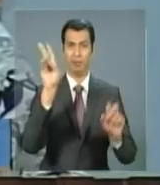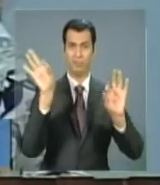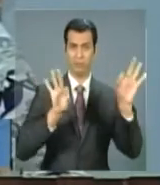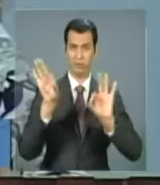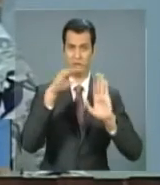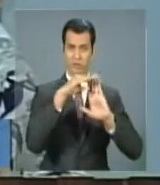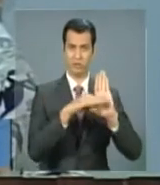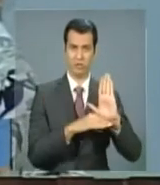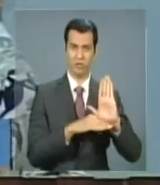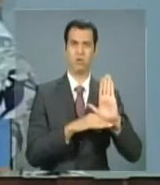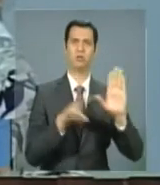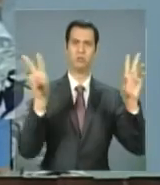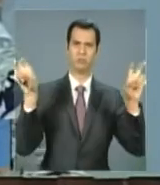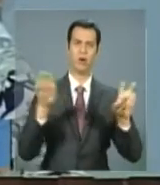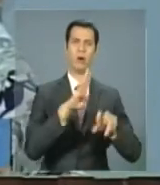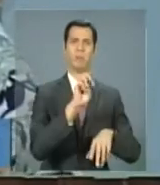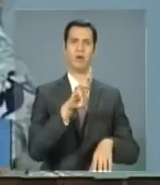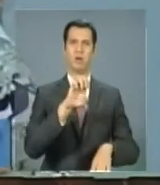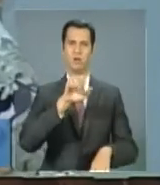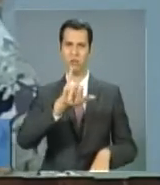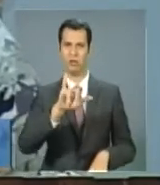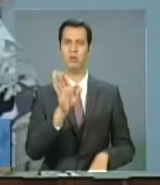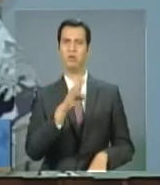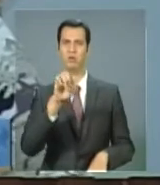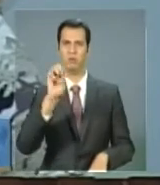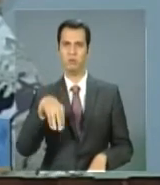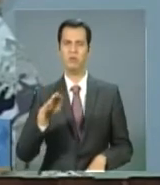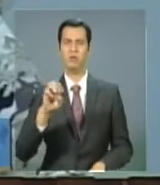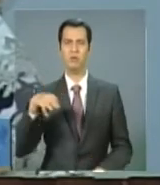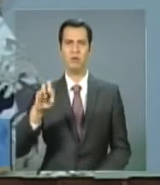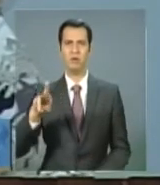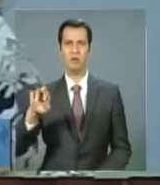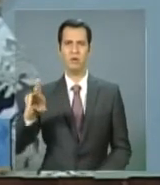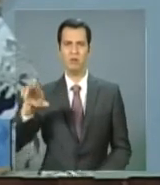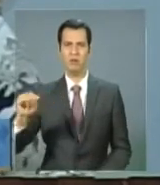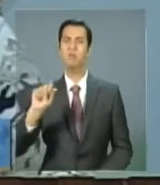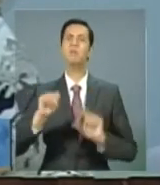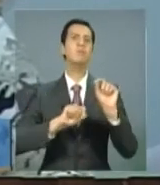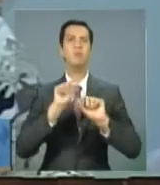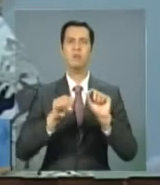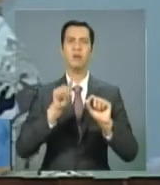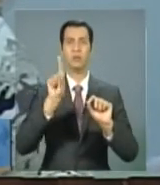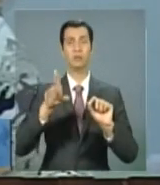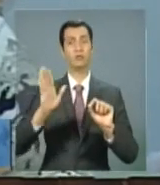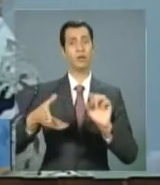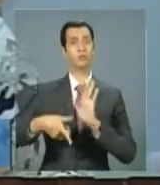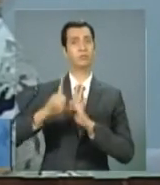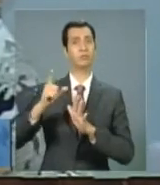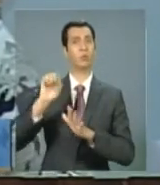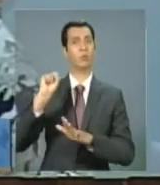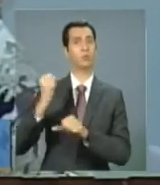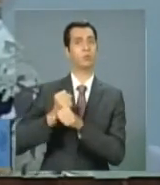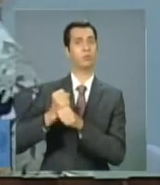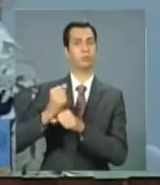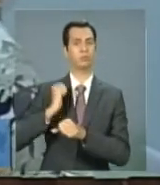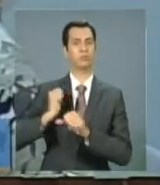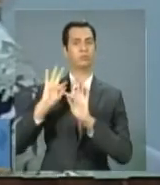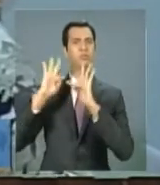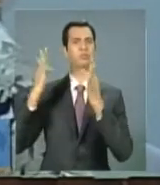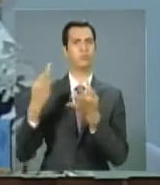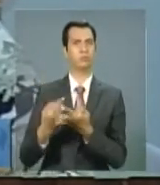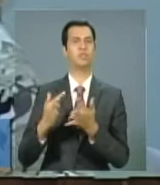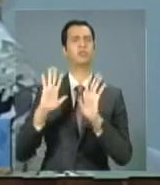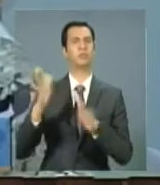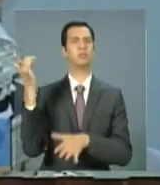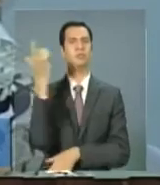depois do Bolsa Família, está na rua, funcionando, tendo incluído 13 milhões de